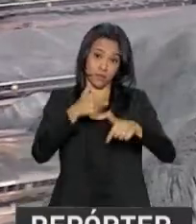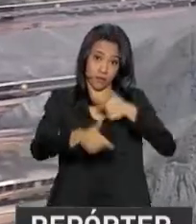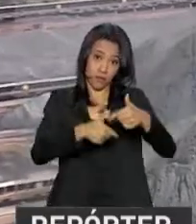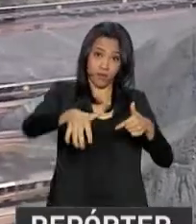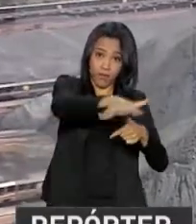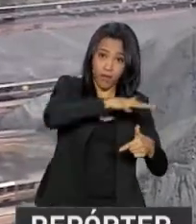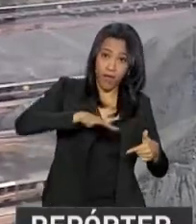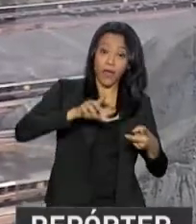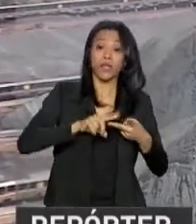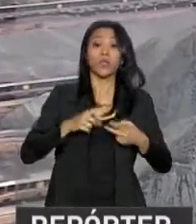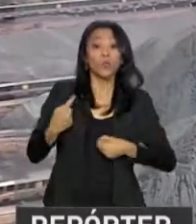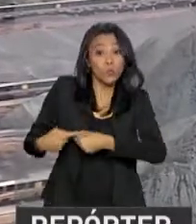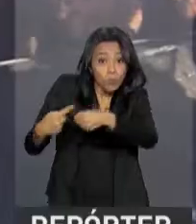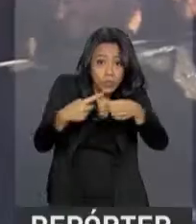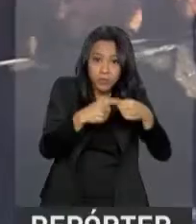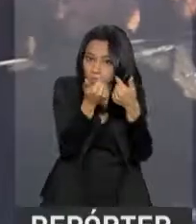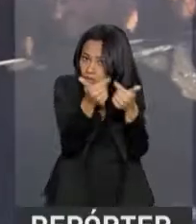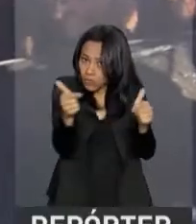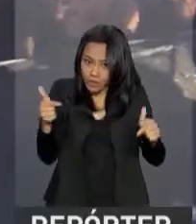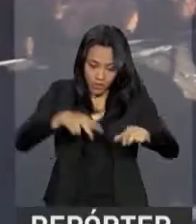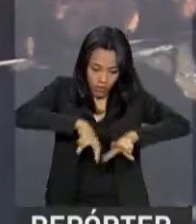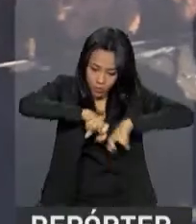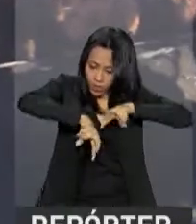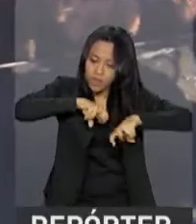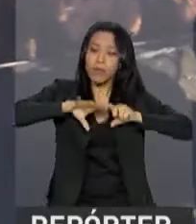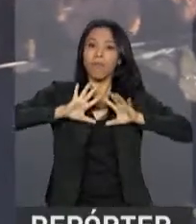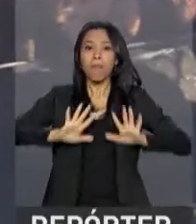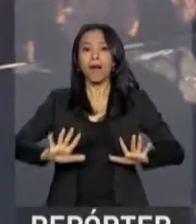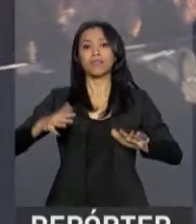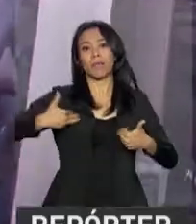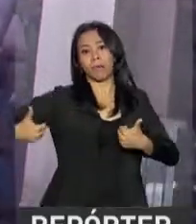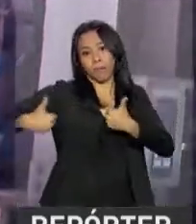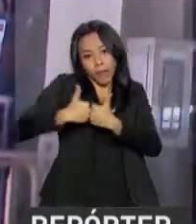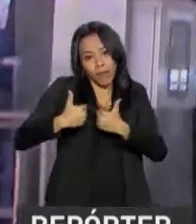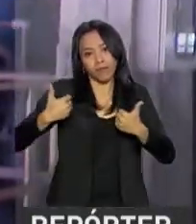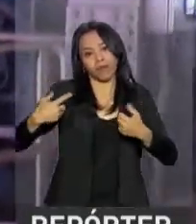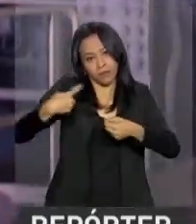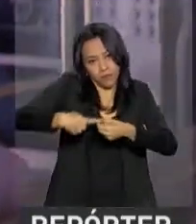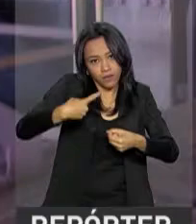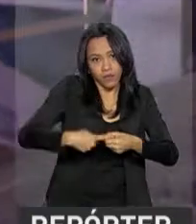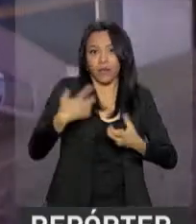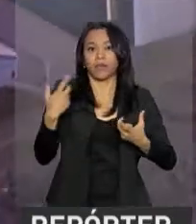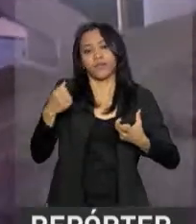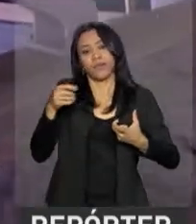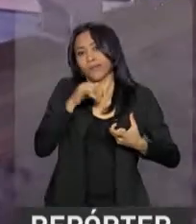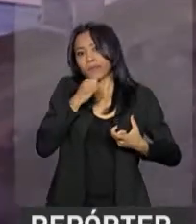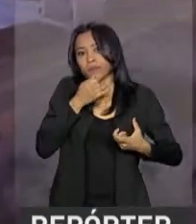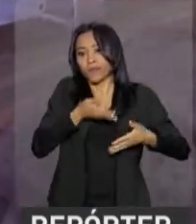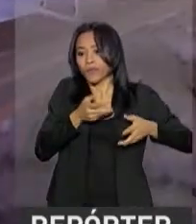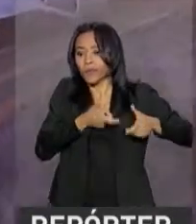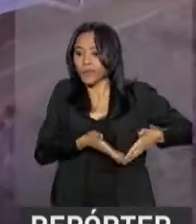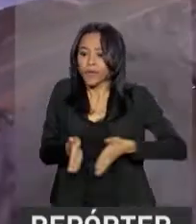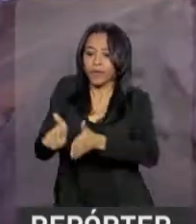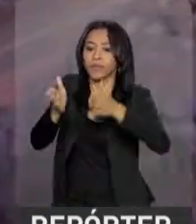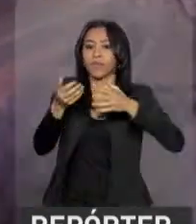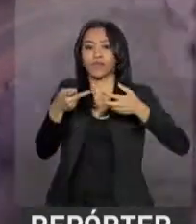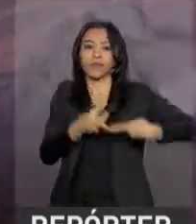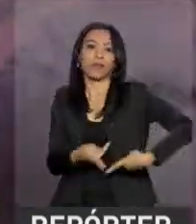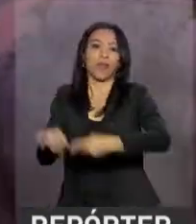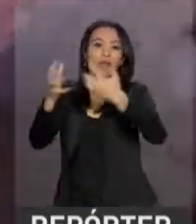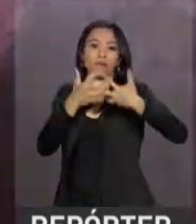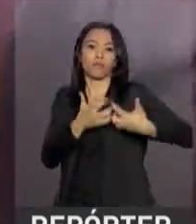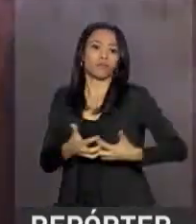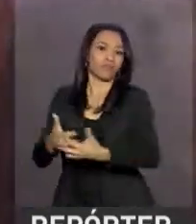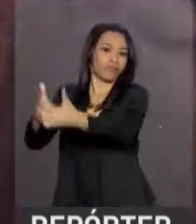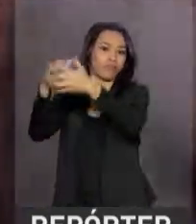municípios não produtores, mas que são impactados pela atividade através do transporte, embarque e presença de instalações industriais